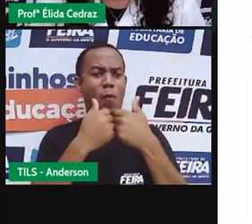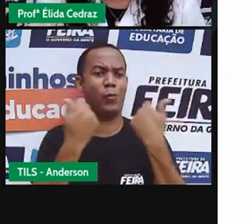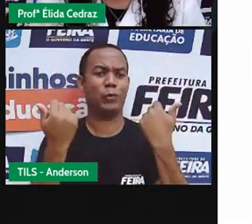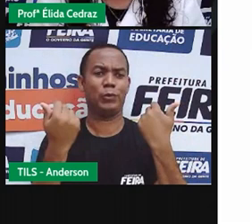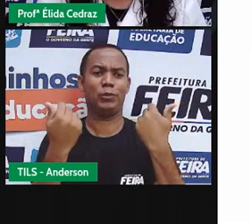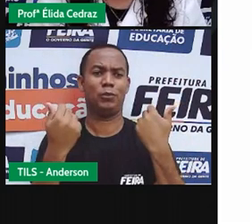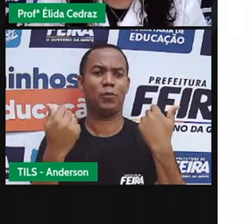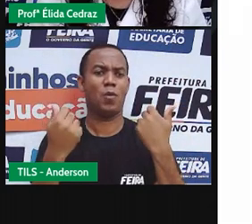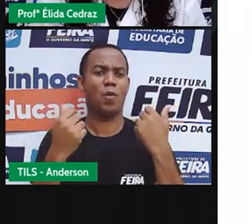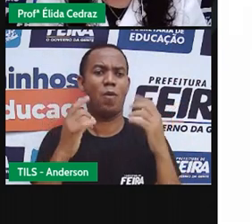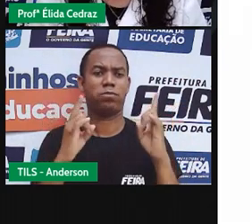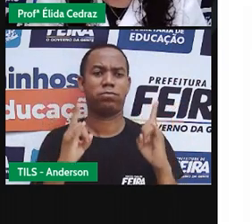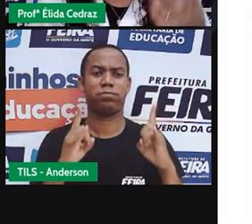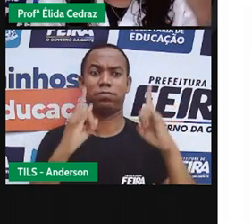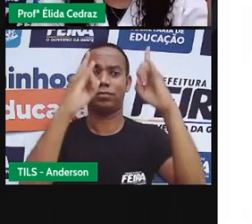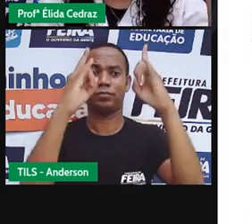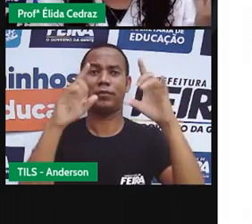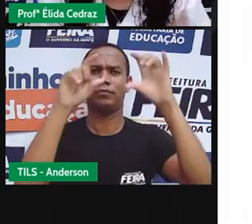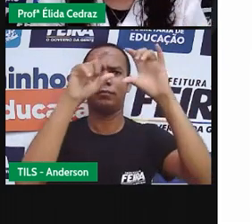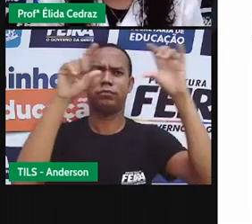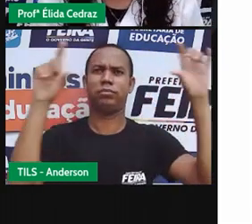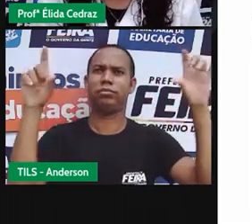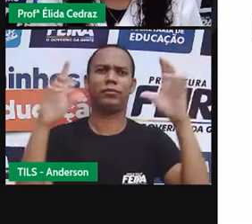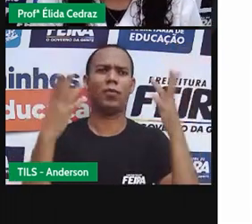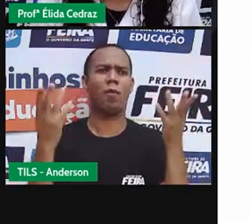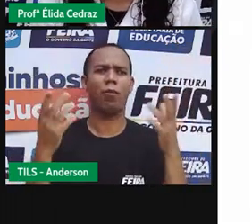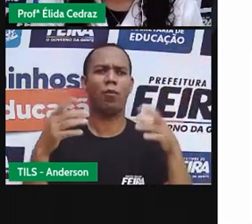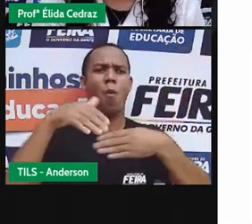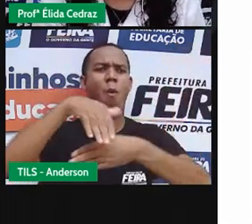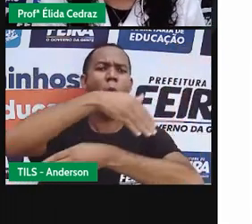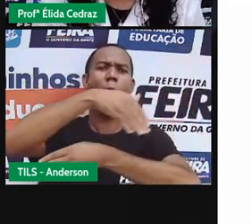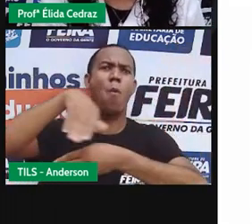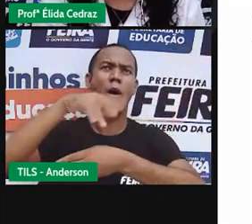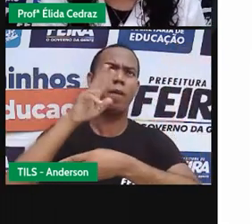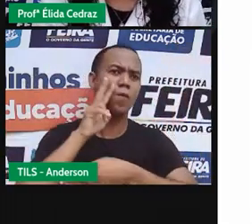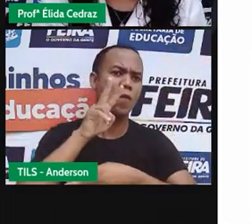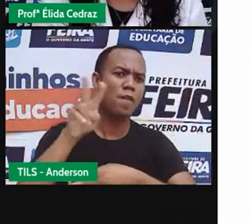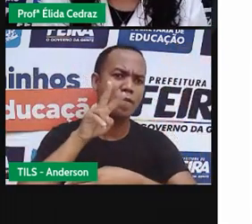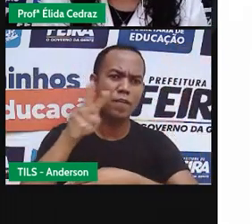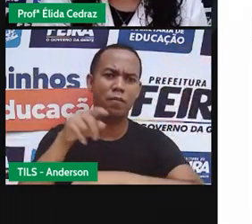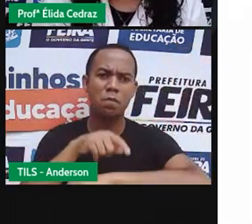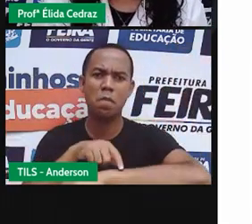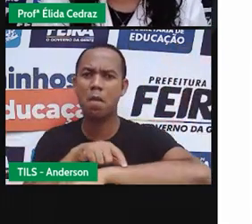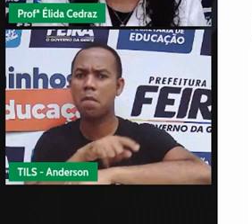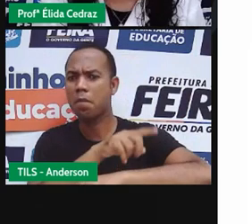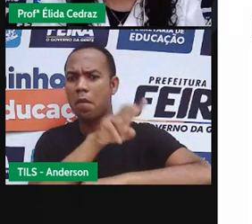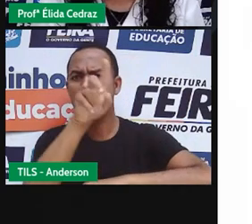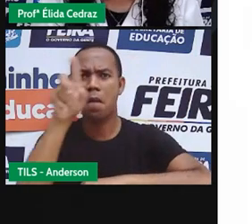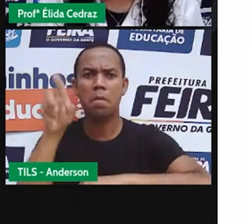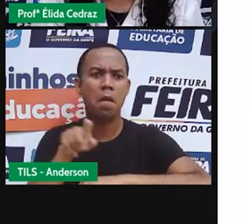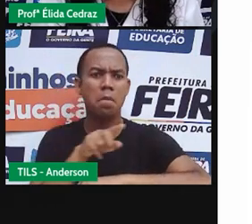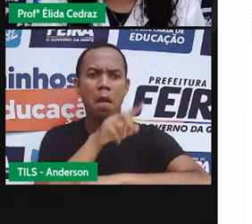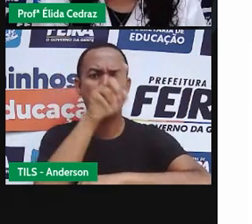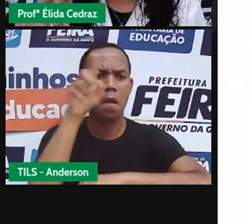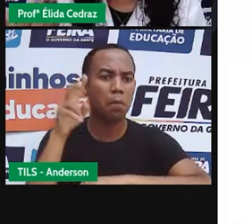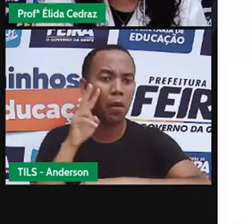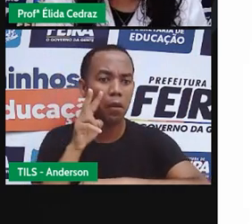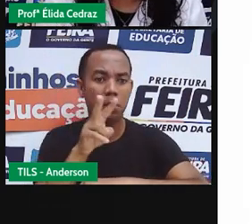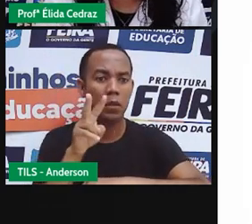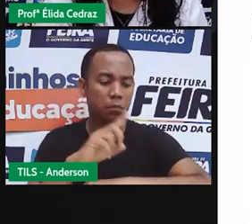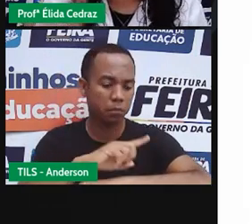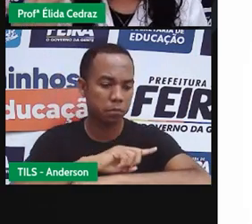de termômetros nos centros das ruas. Então, os termômetros, os